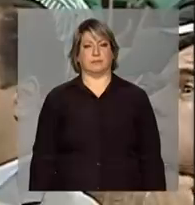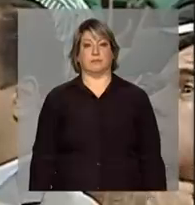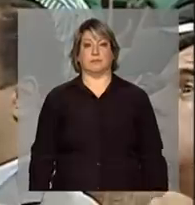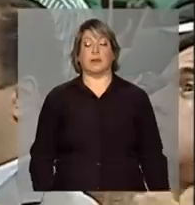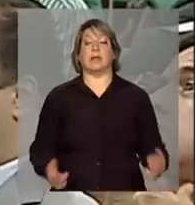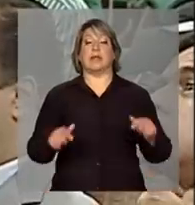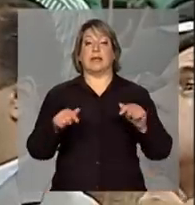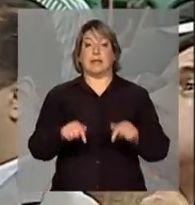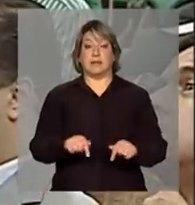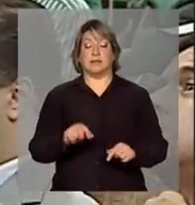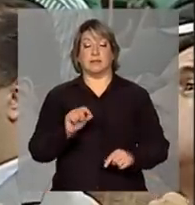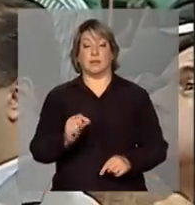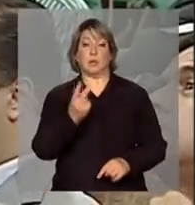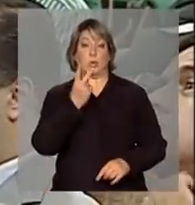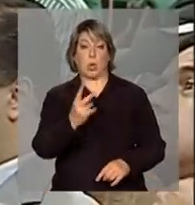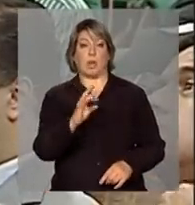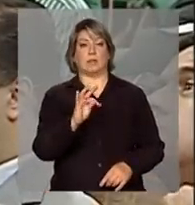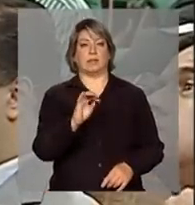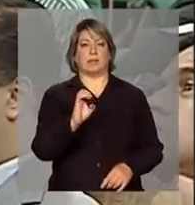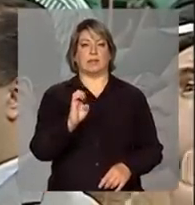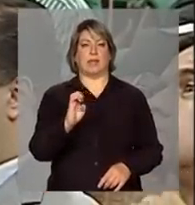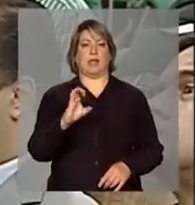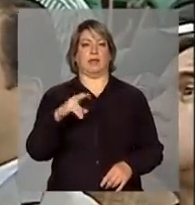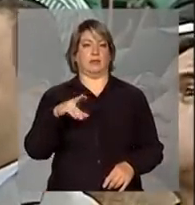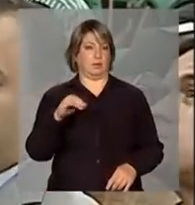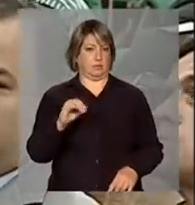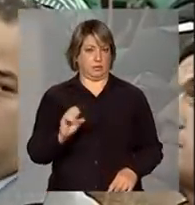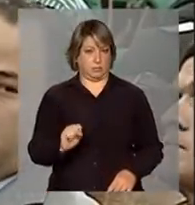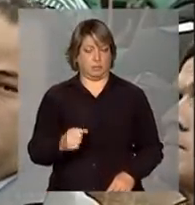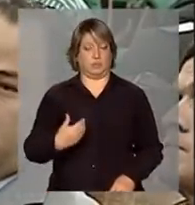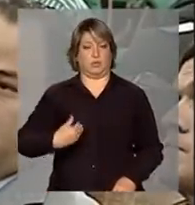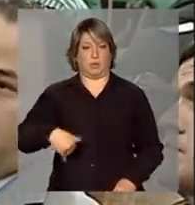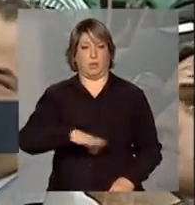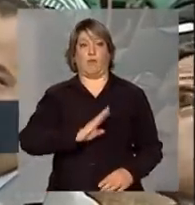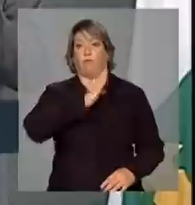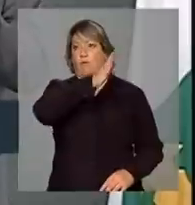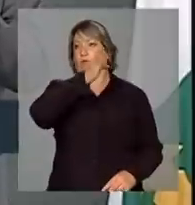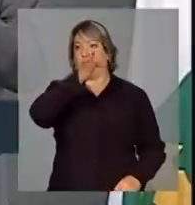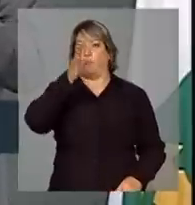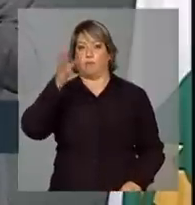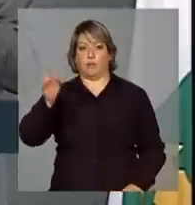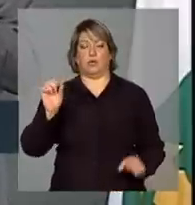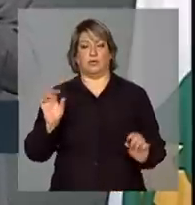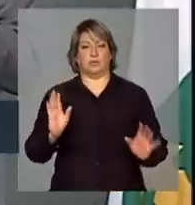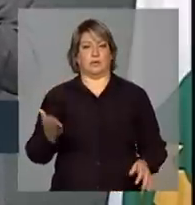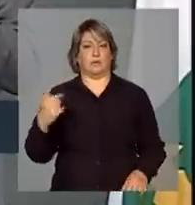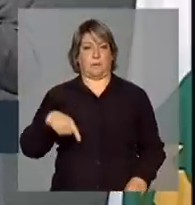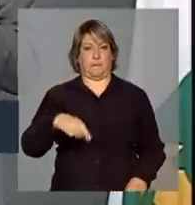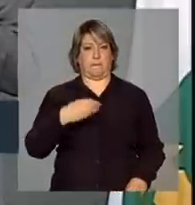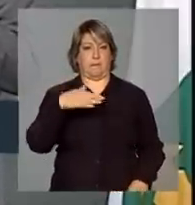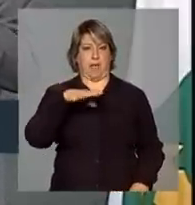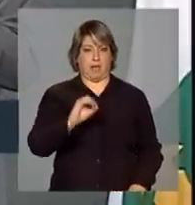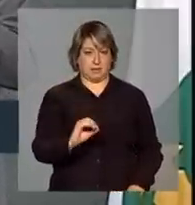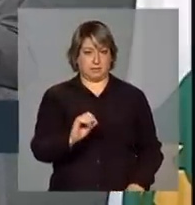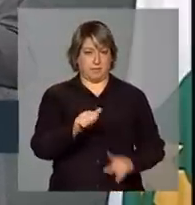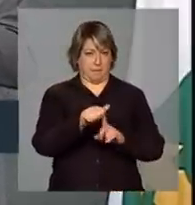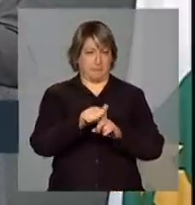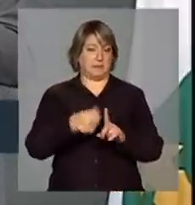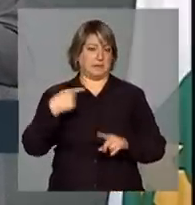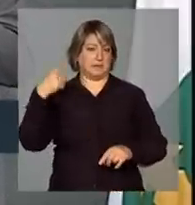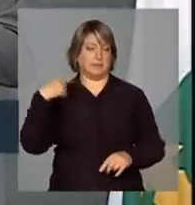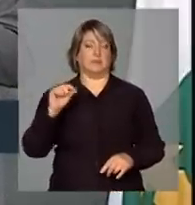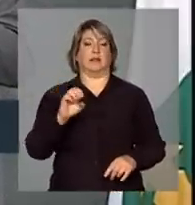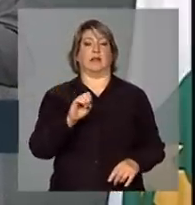isso aqui foi um... Dois técnicos nossos foram a campo agora no mês de março, o